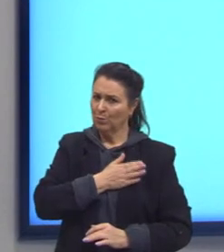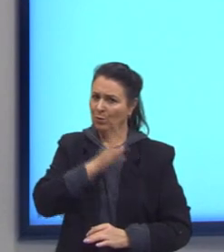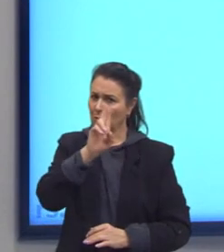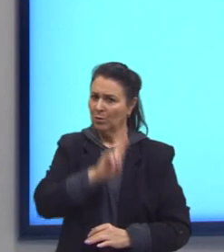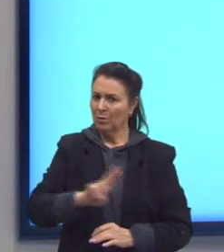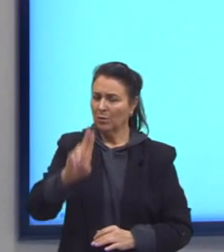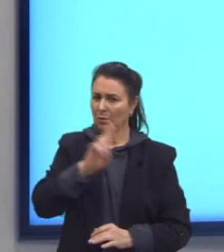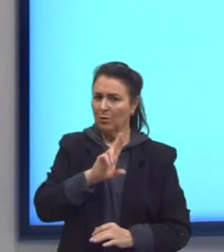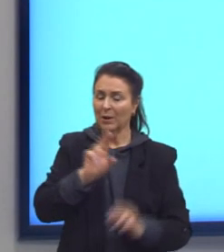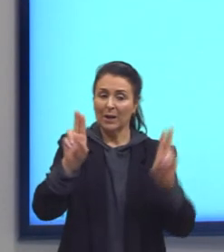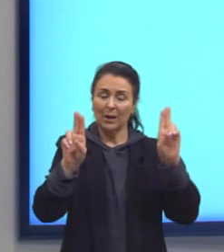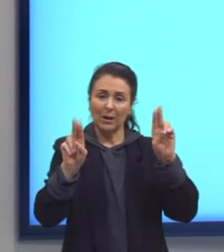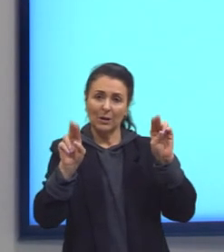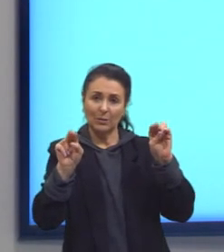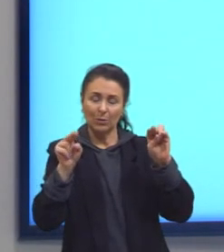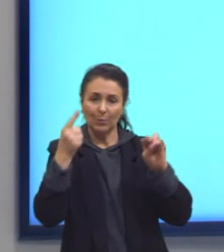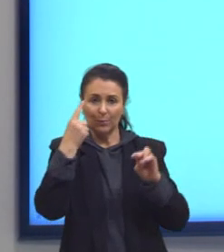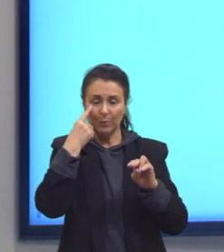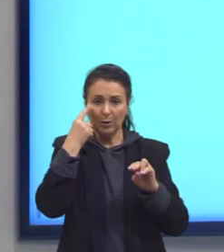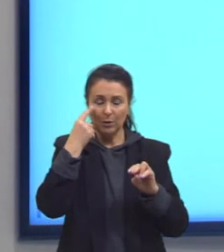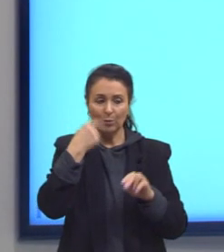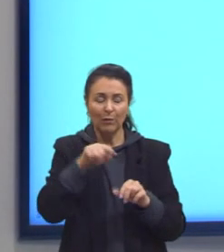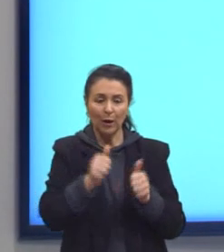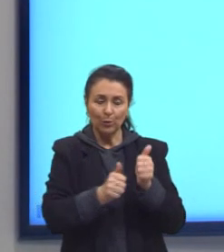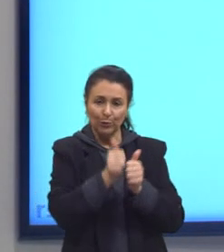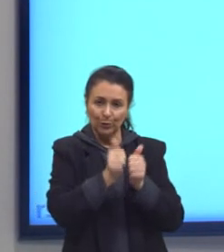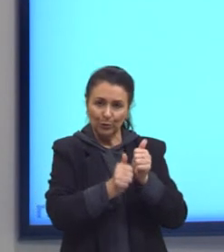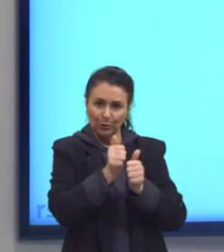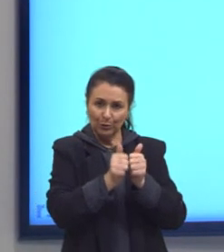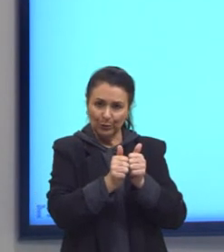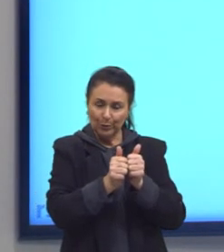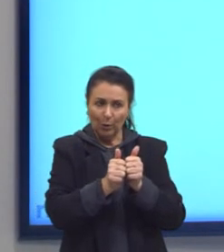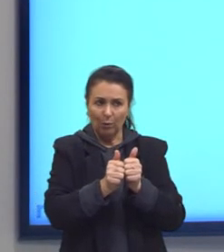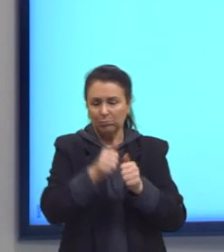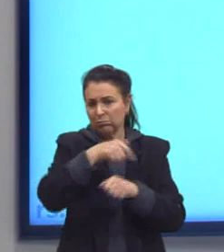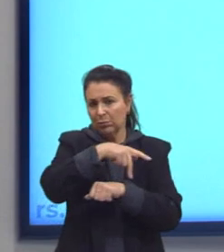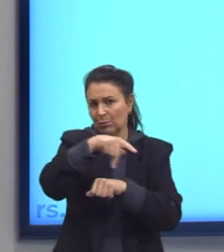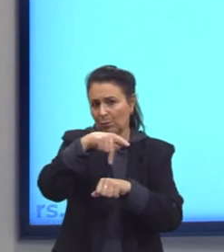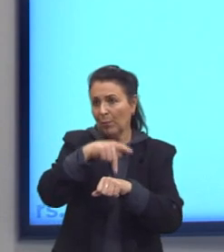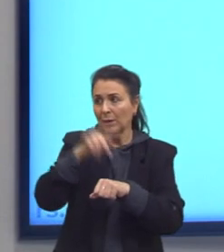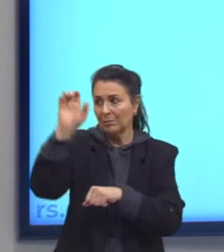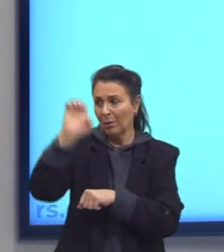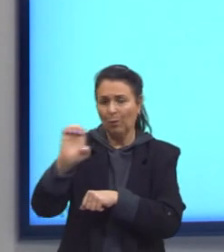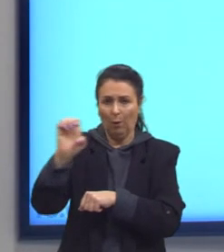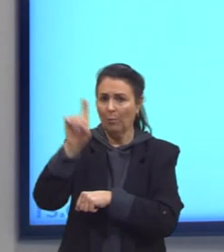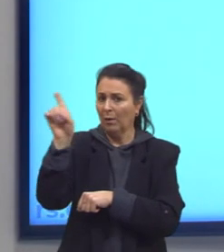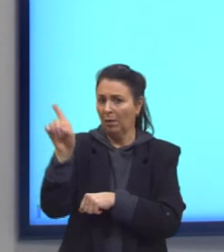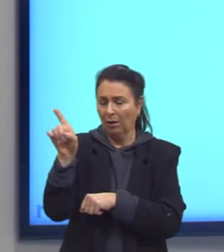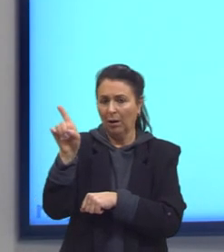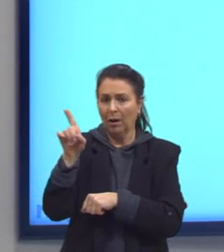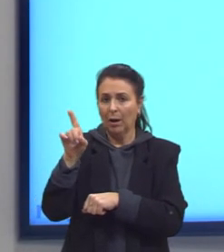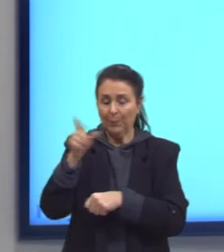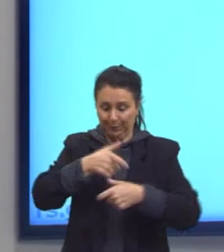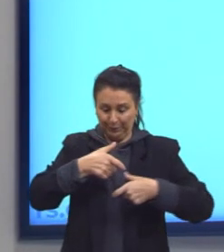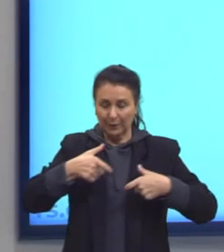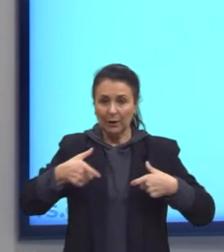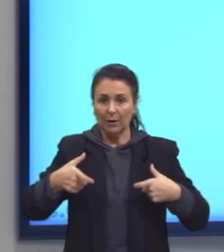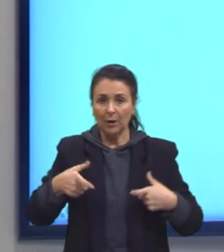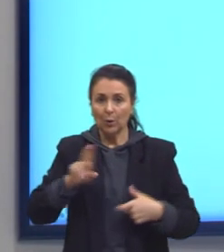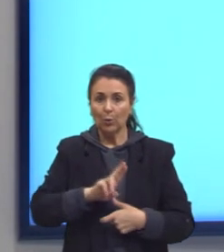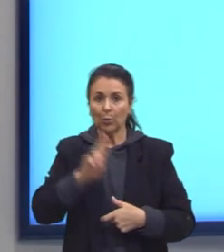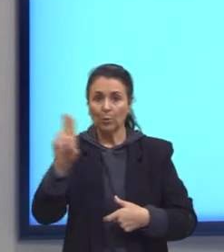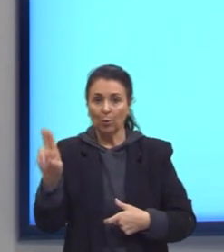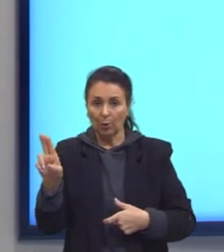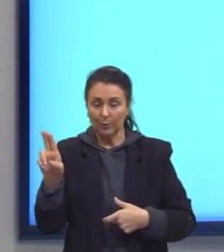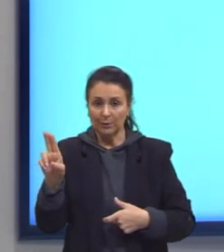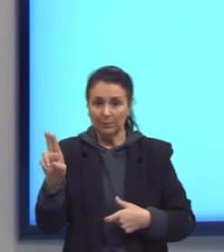por exemplo, nós assistirmos uma partida de futebol no país europeu, está na camiseta o nome e